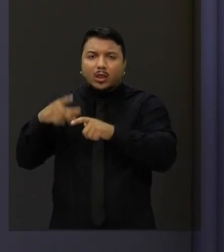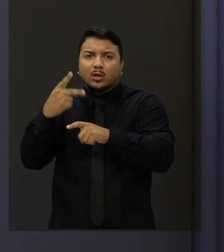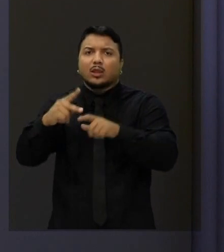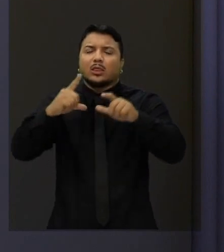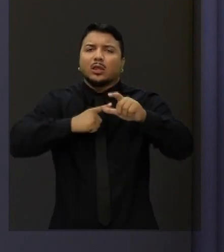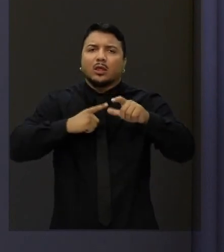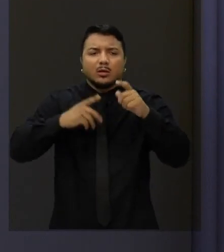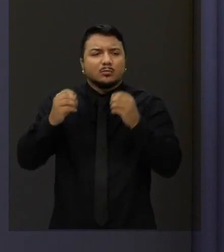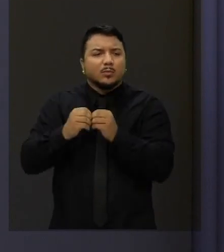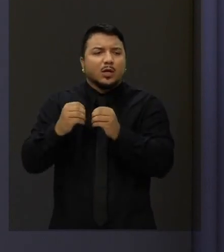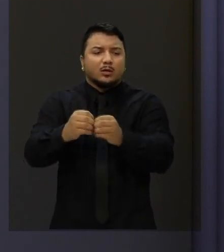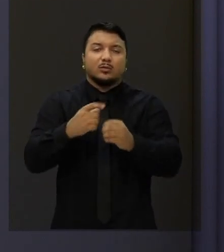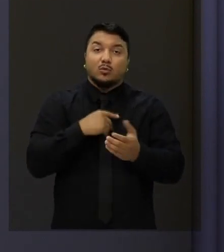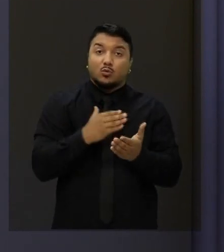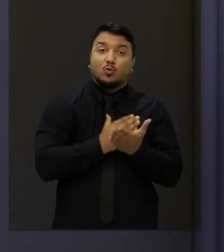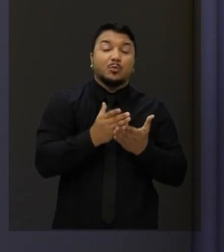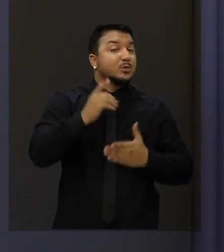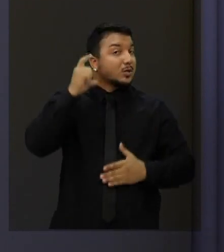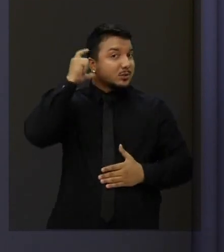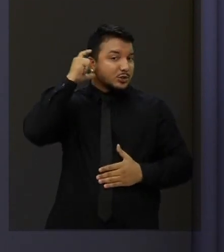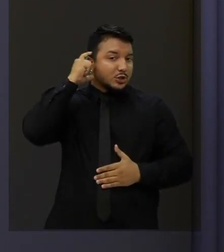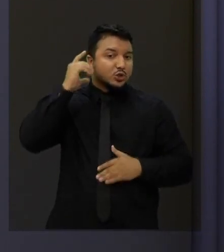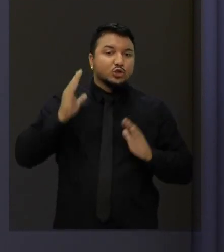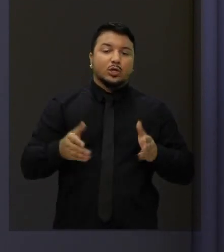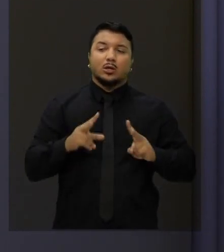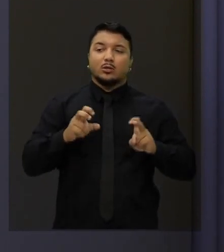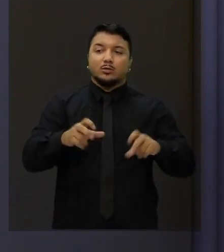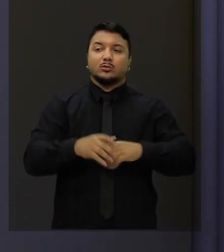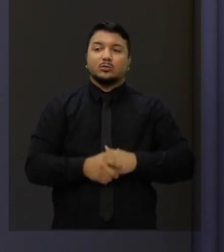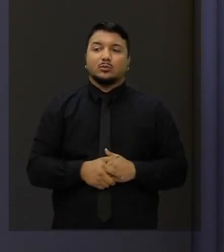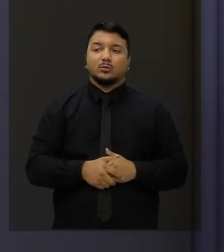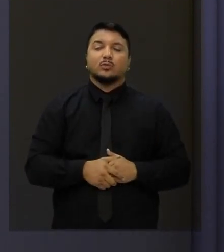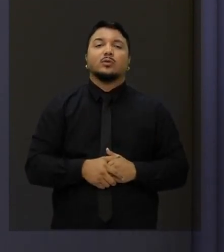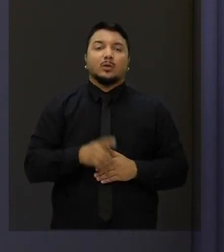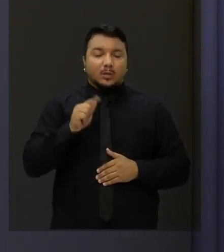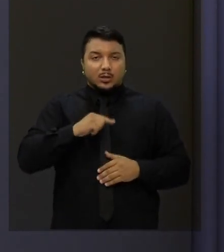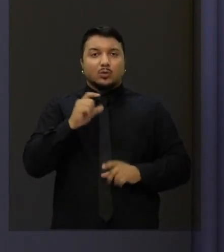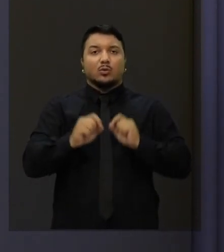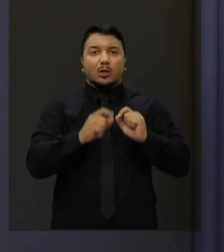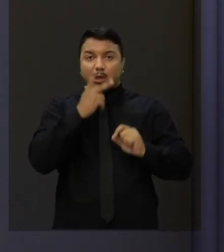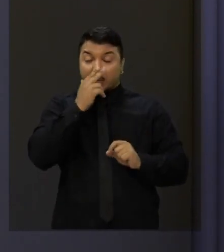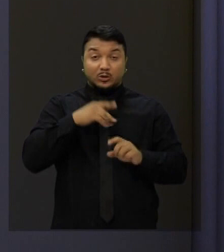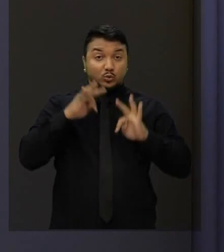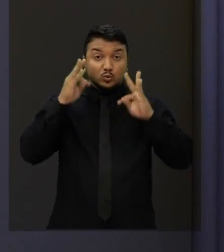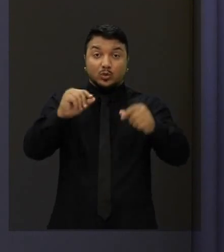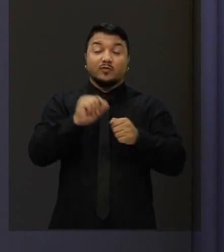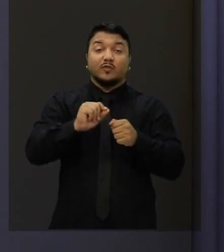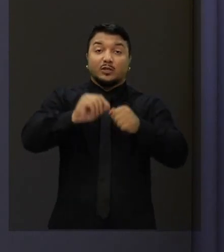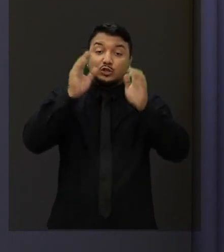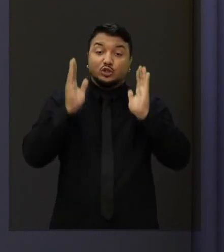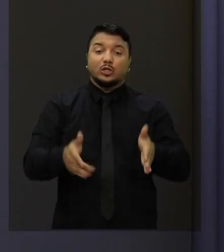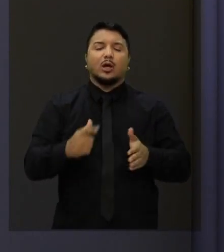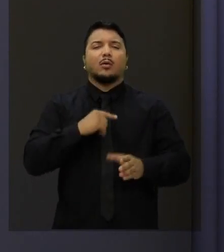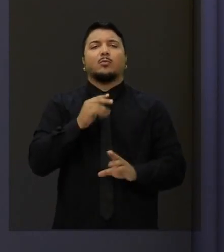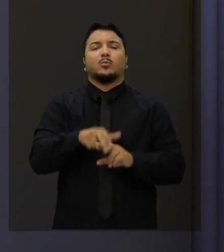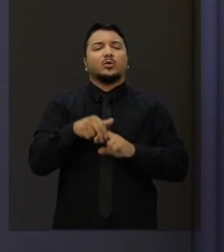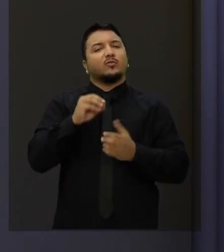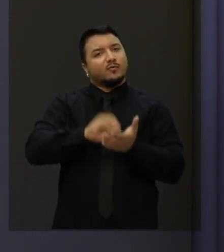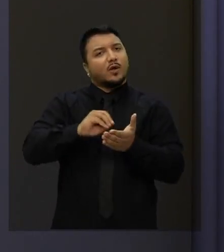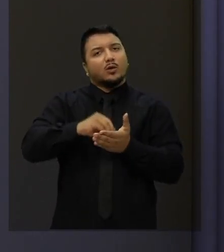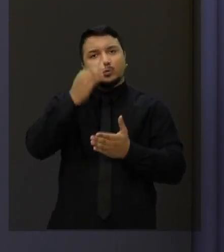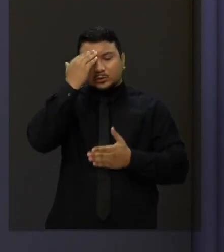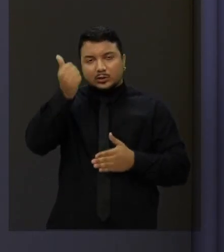meio, e iniciado pelo governador Cid, na construção dos hospitais regionais. Eu quero aproveitar tudo o que foi feito, e eu sei o que ainda falta fazer.